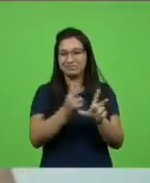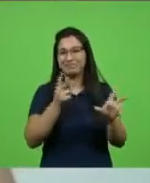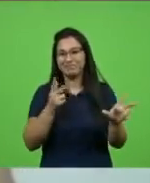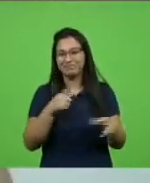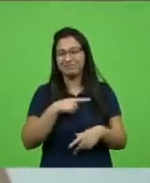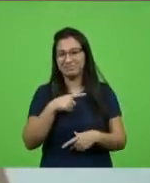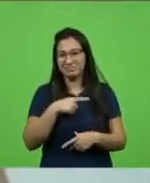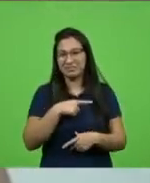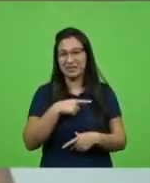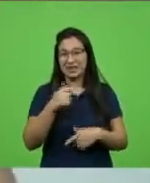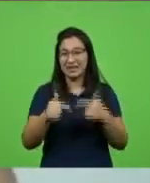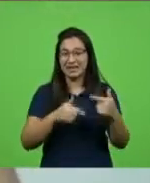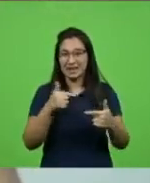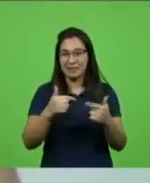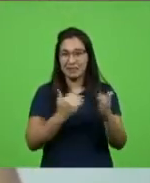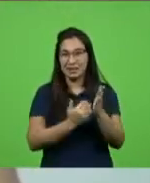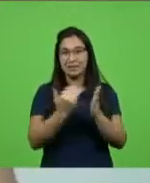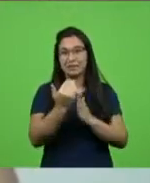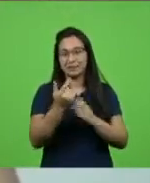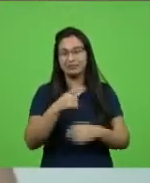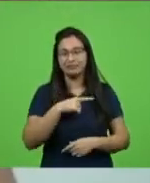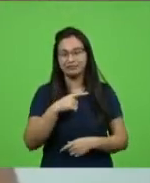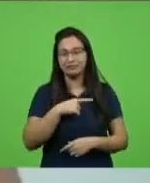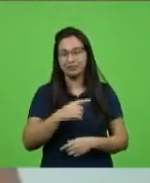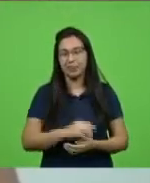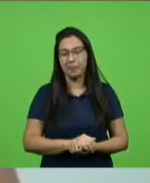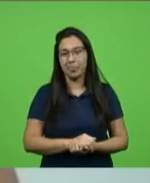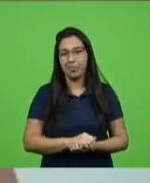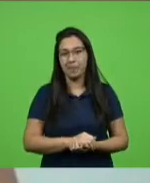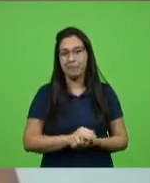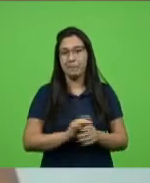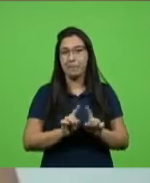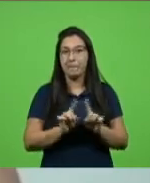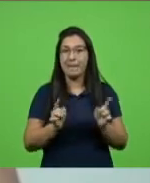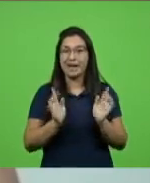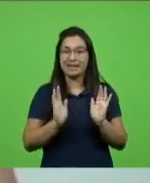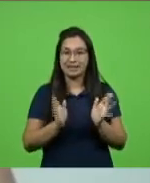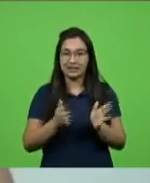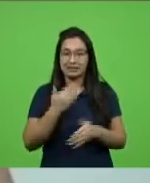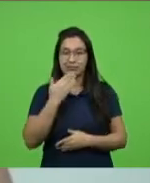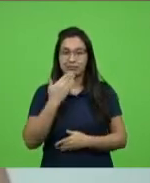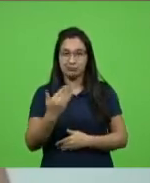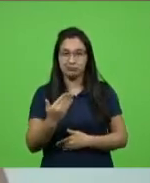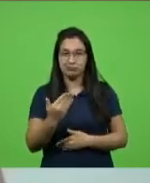trabalhado um pouco além do limite, mas eu pedi já para providenciar uma indicação,